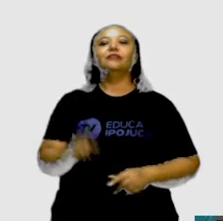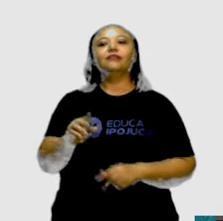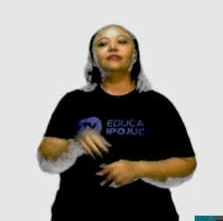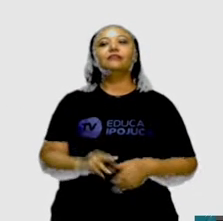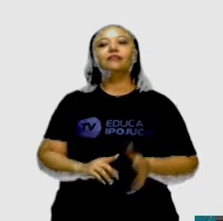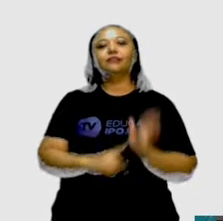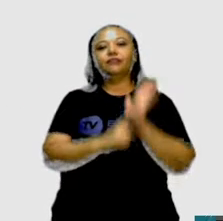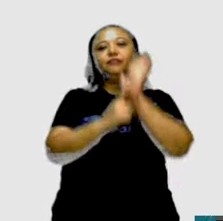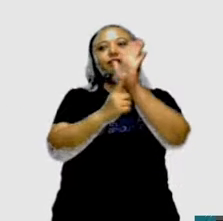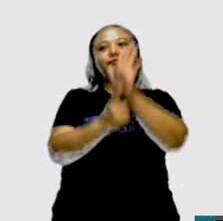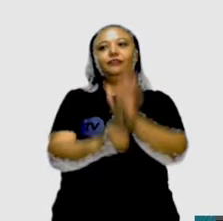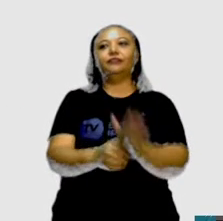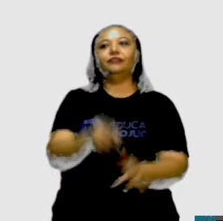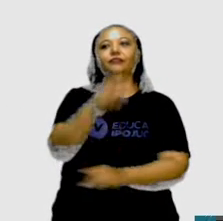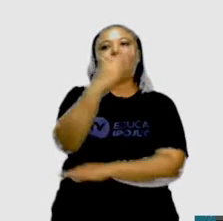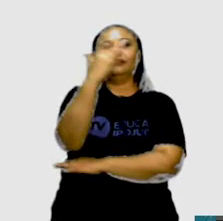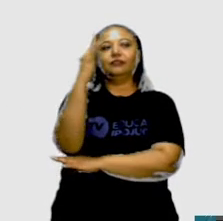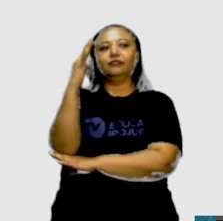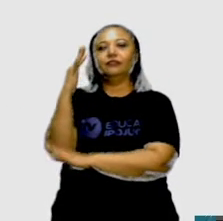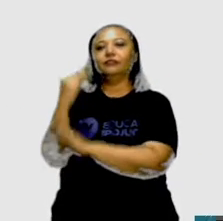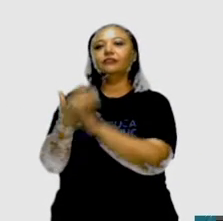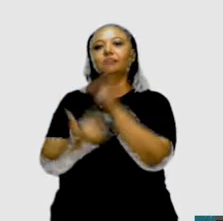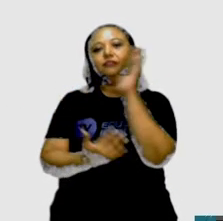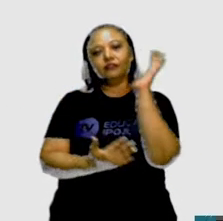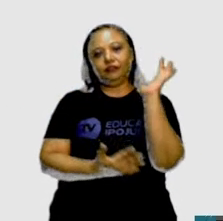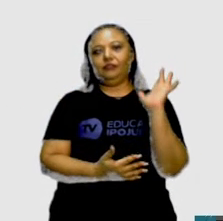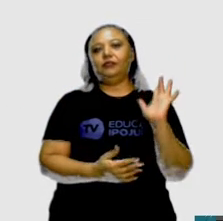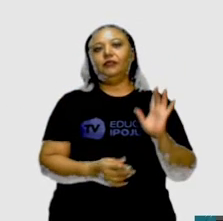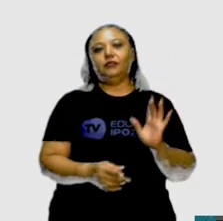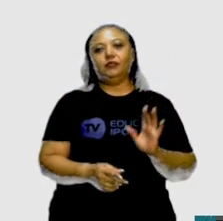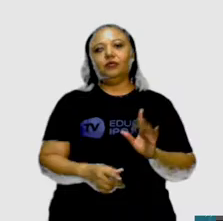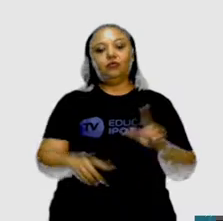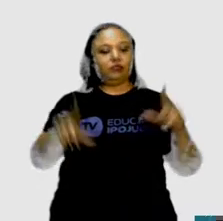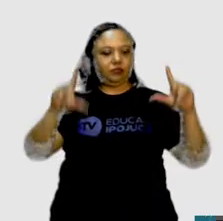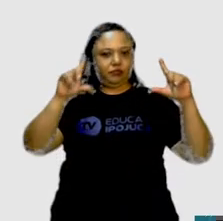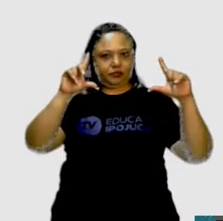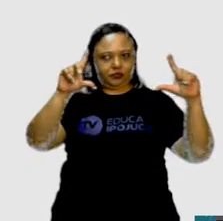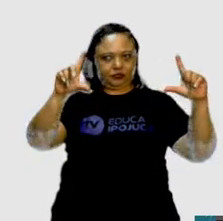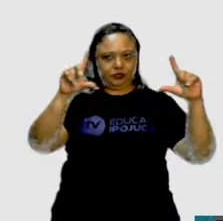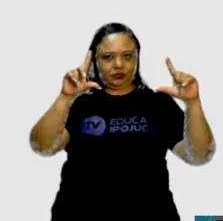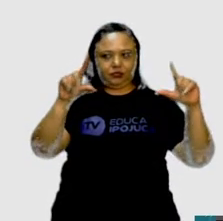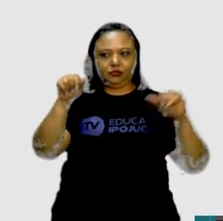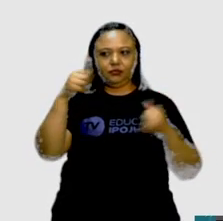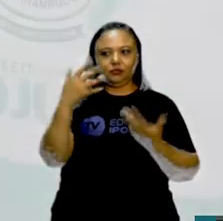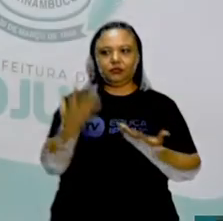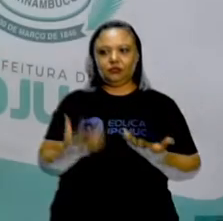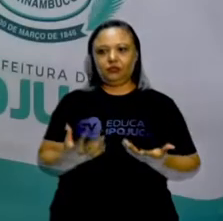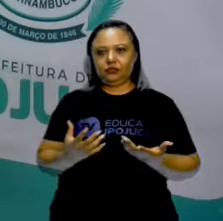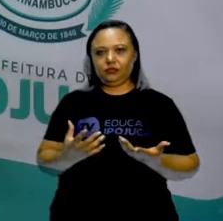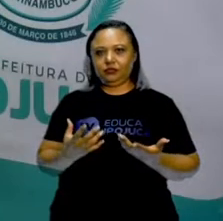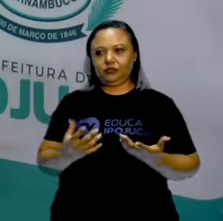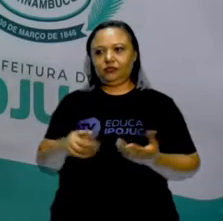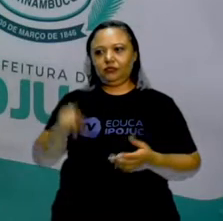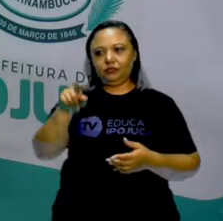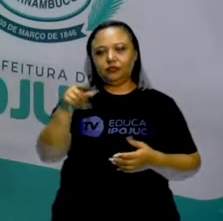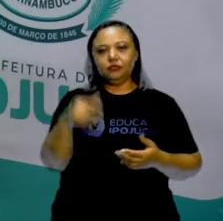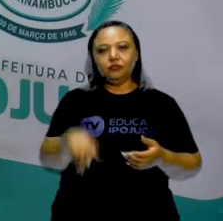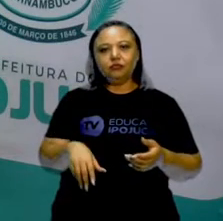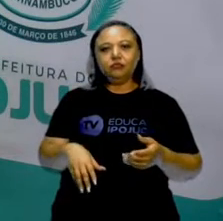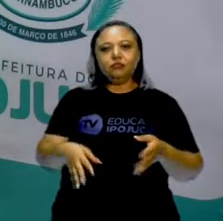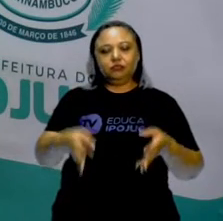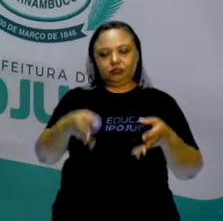colocar alguns quadros de Tassila Amaral a seguir e eu gostaria que vocês percebessem se dá para encontrar